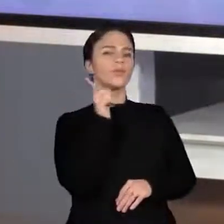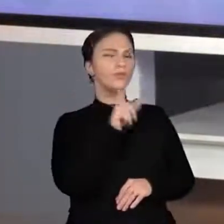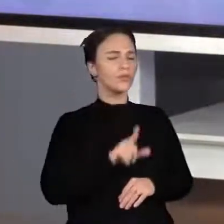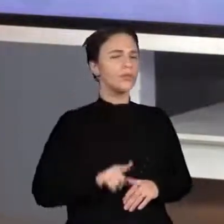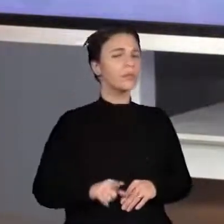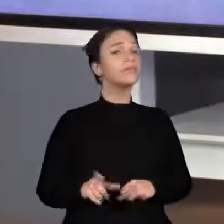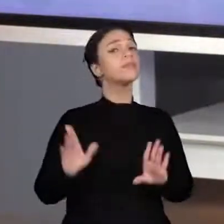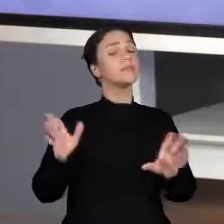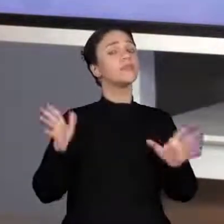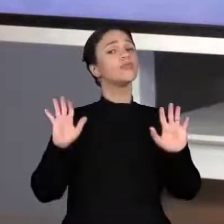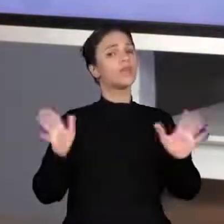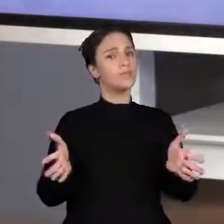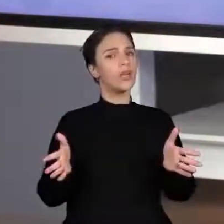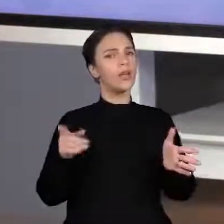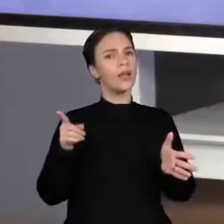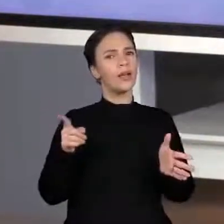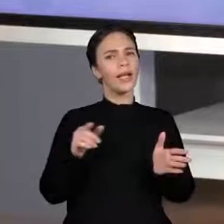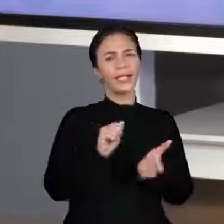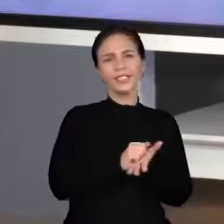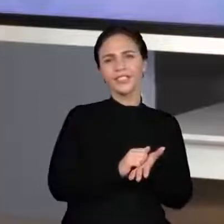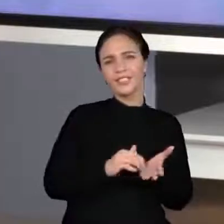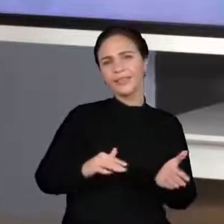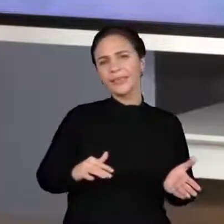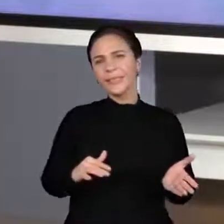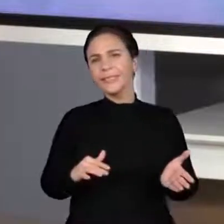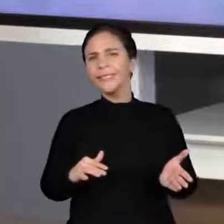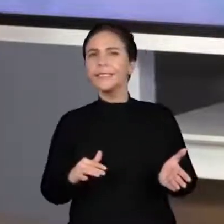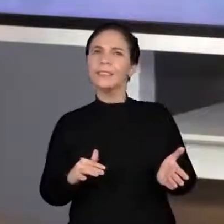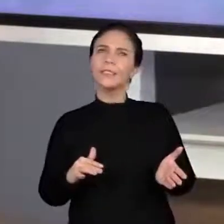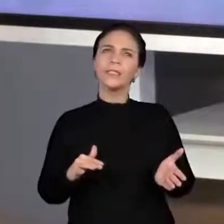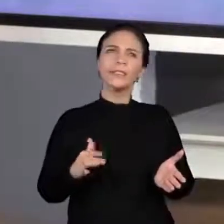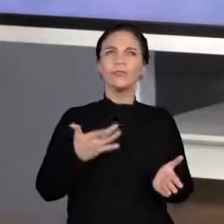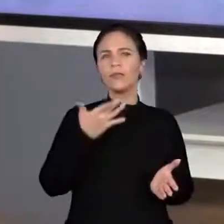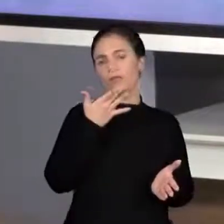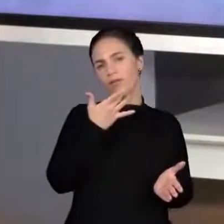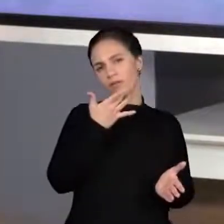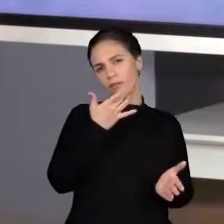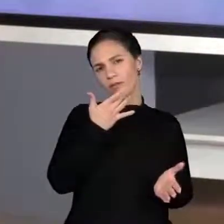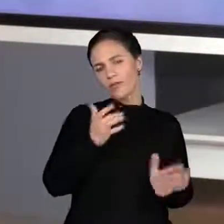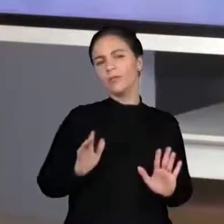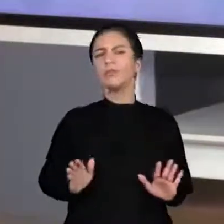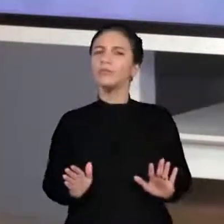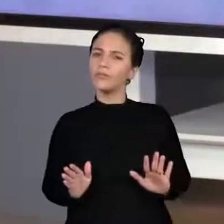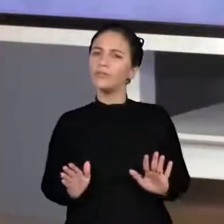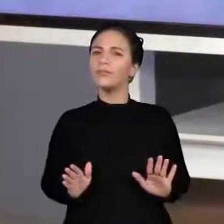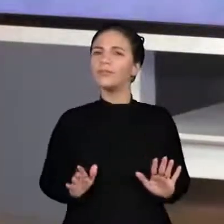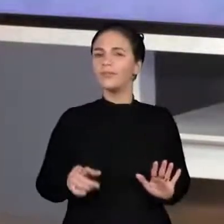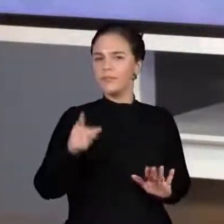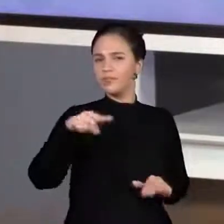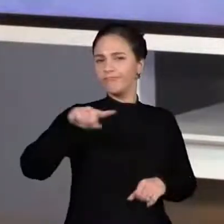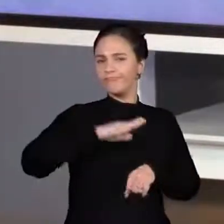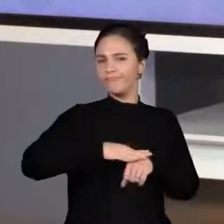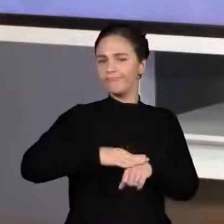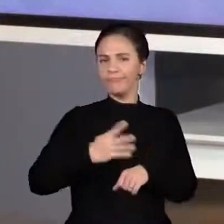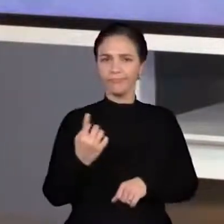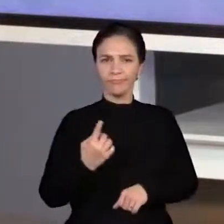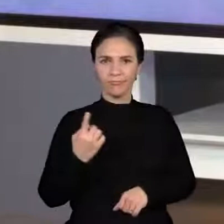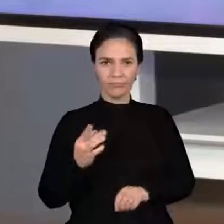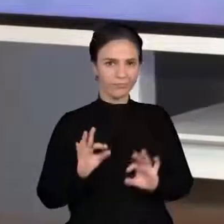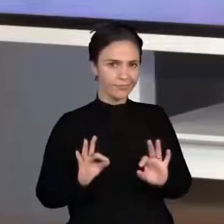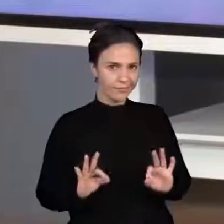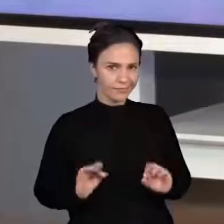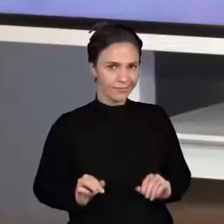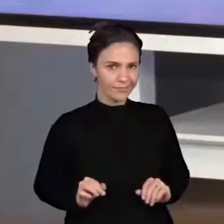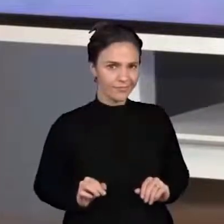Eu deixei as atividades um pouco mais fáceis, vamos deixar assim, para vocês fazerem, certo?